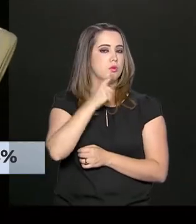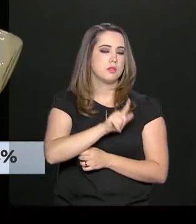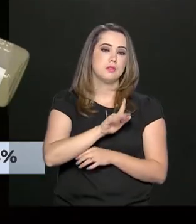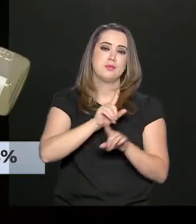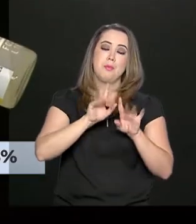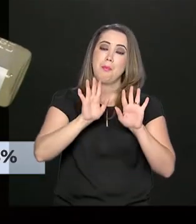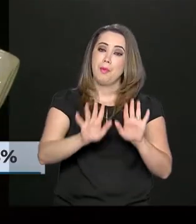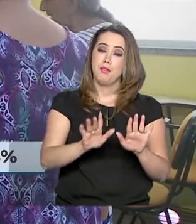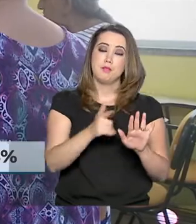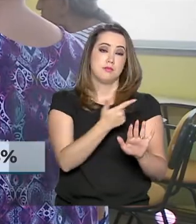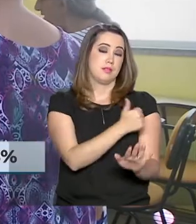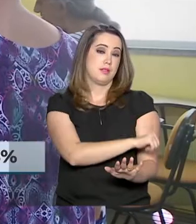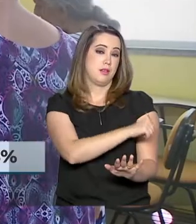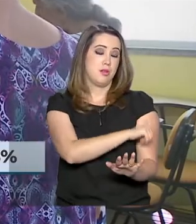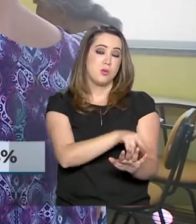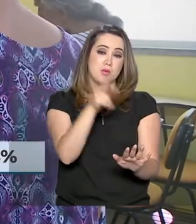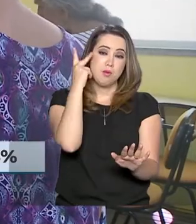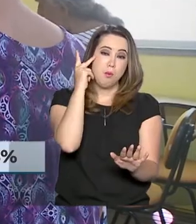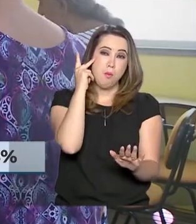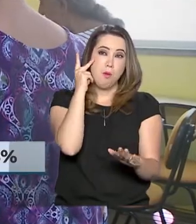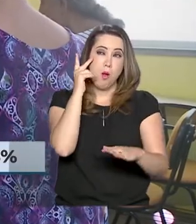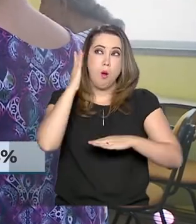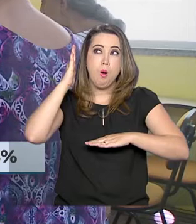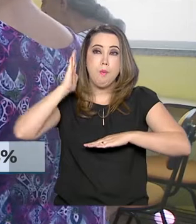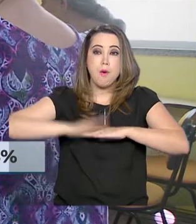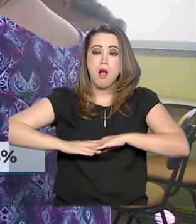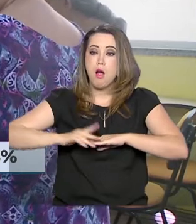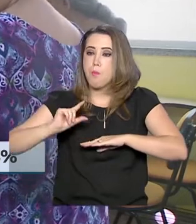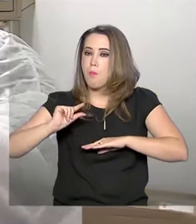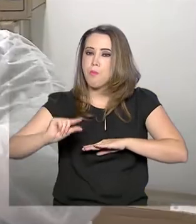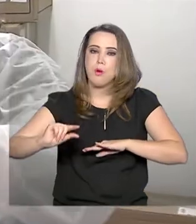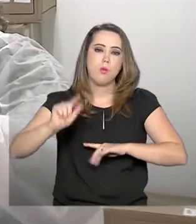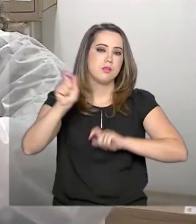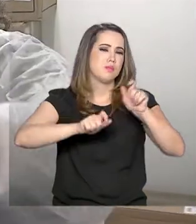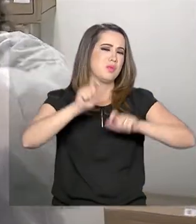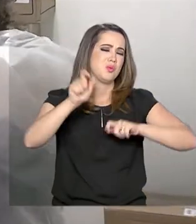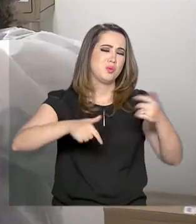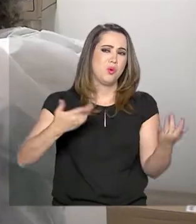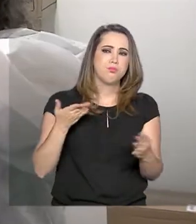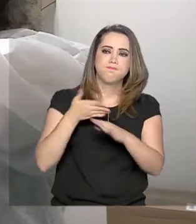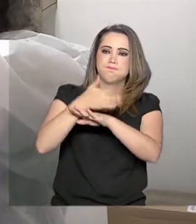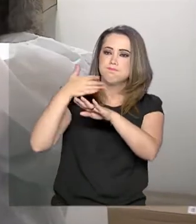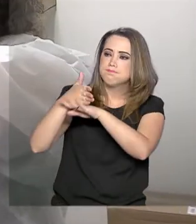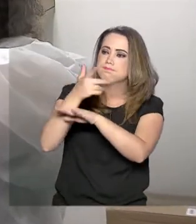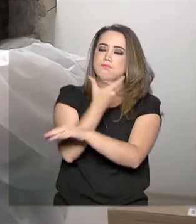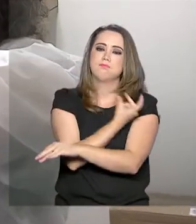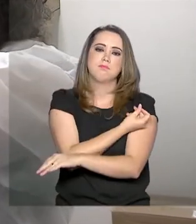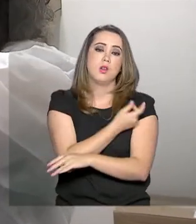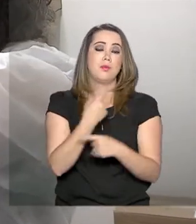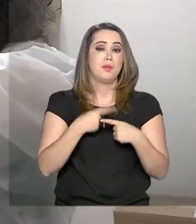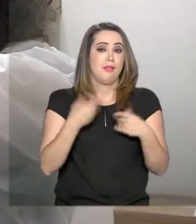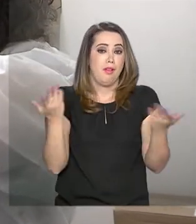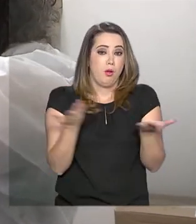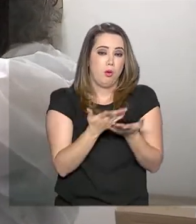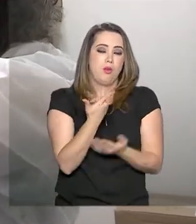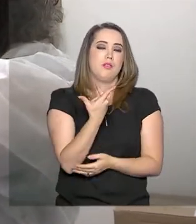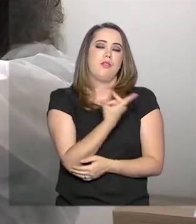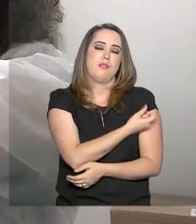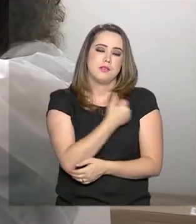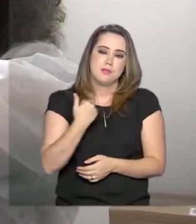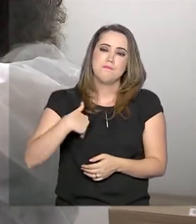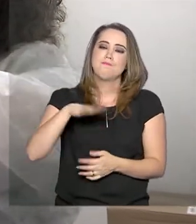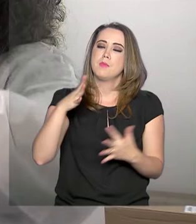Rio de Janeiro e São Paulo seguem com a menor taxa de vacinação. A vacina continua sendo a forma mais